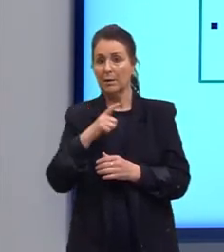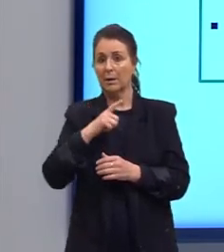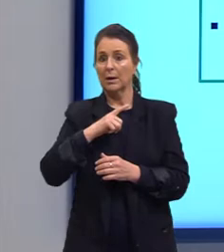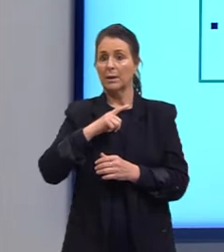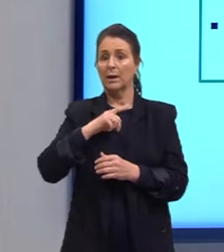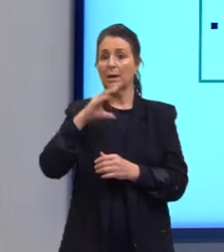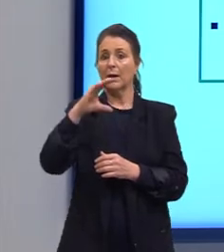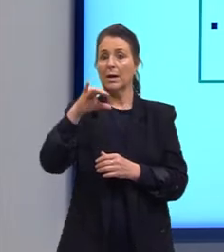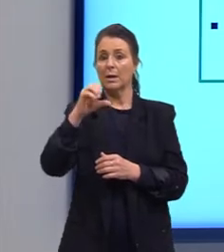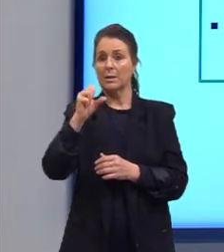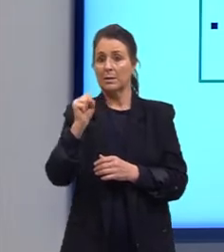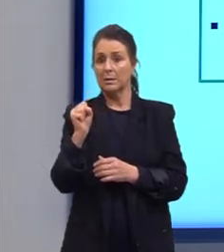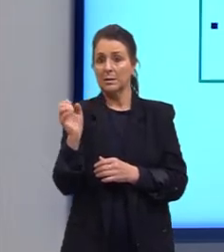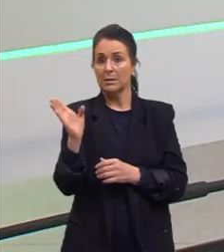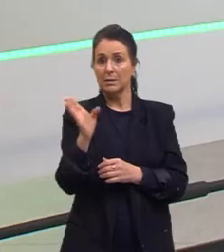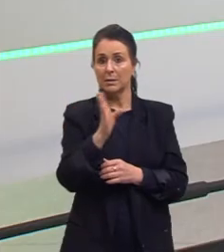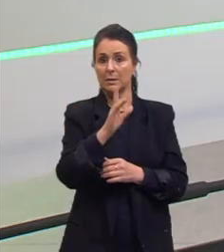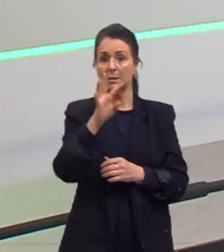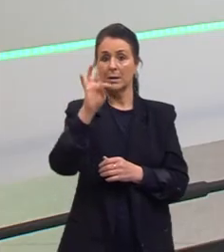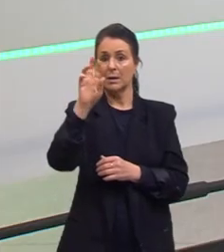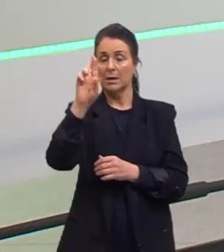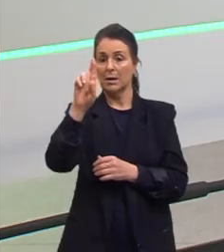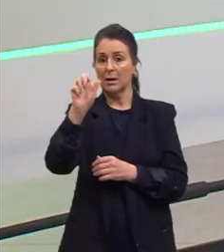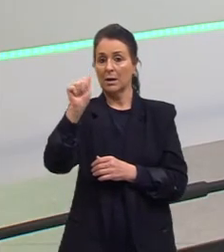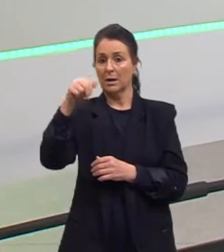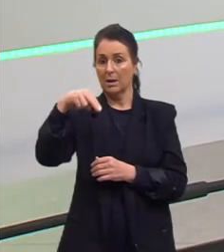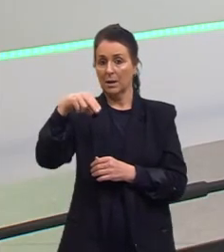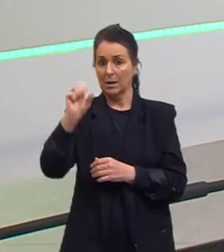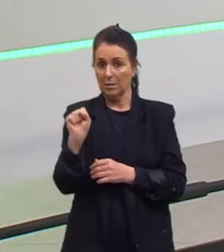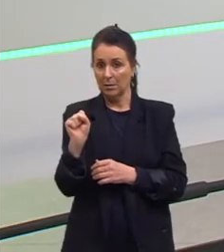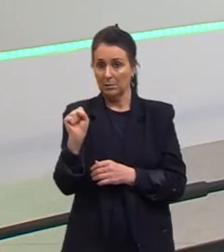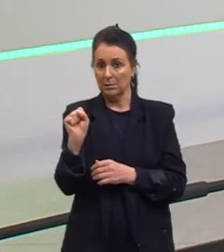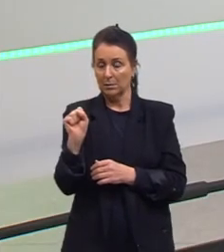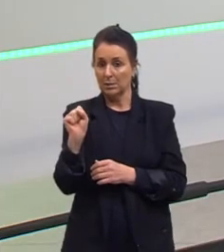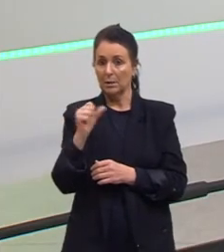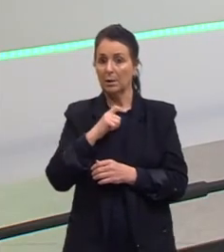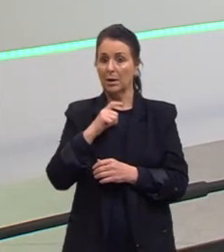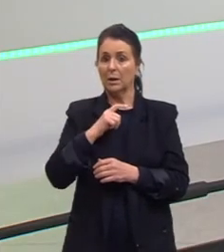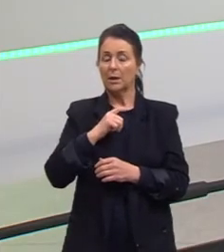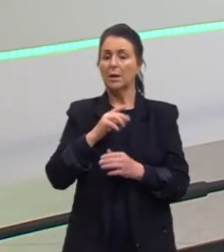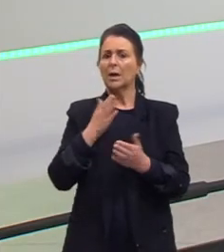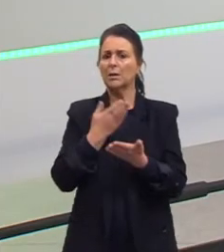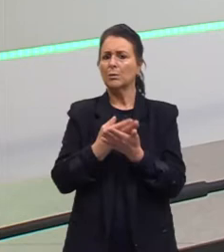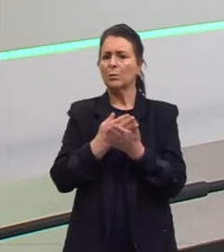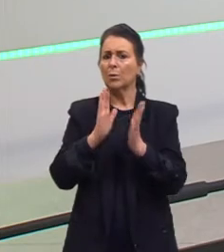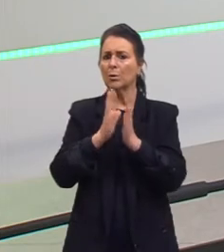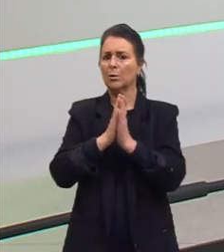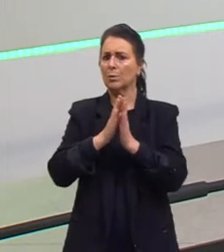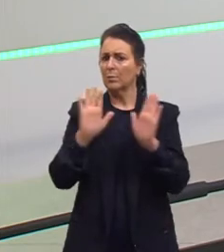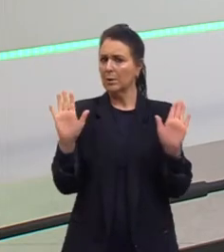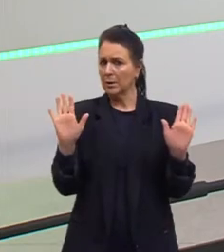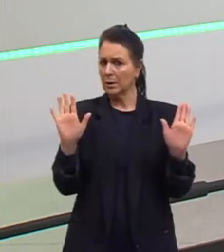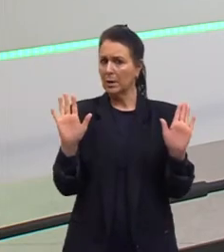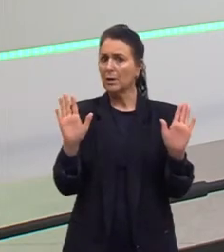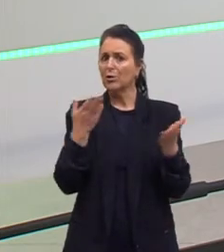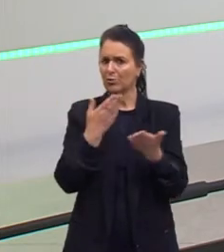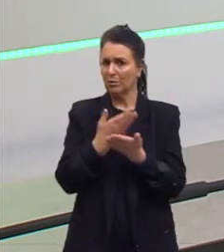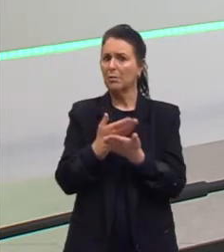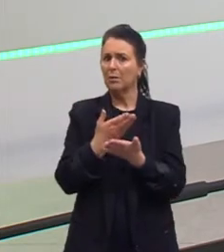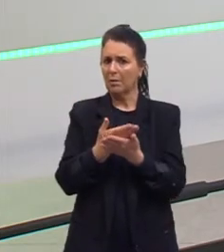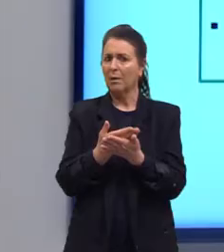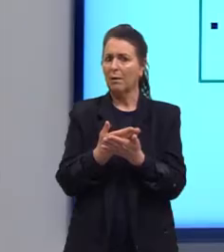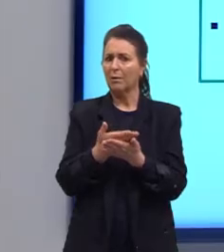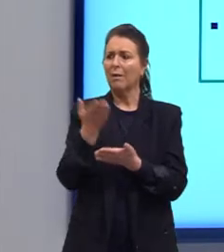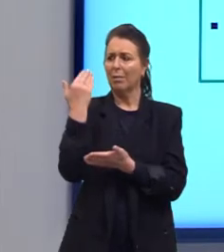e a óptica. Quem estudou isomeria com certeza lembra da cis e trans. Eu me lembro muito bem, e faz bastante tempo que eu saí do ensino médio,